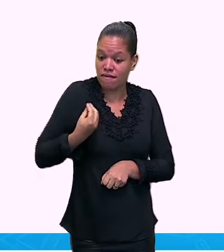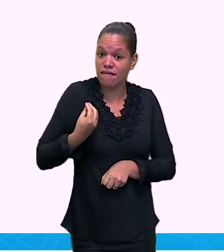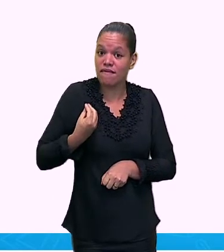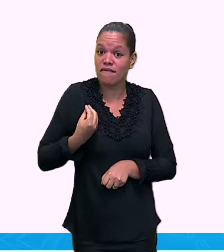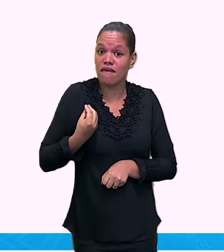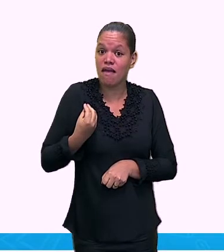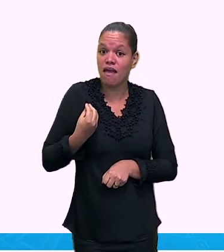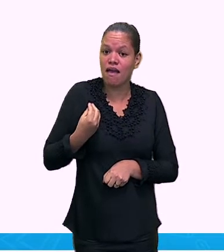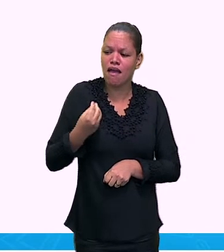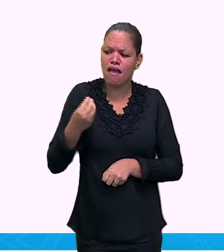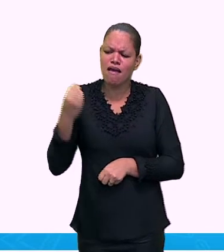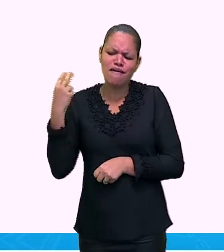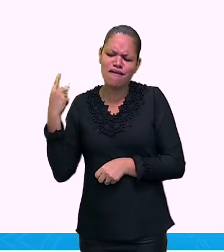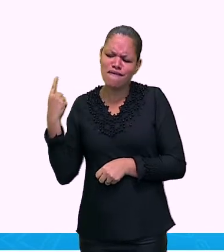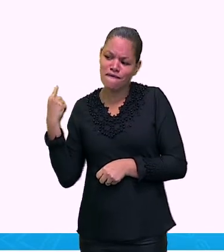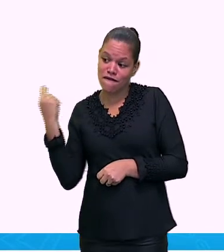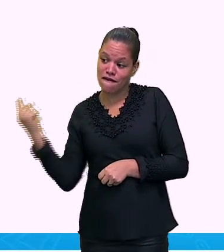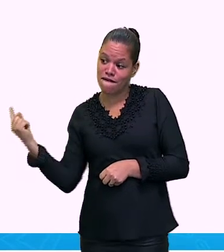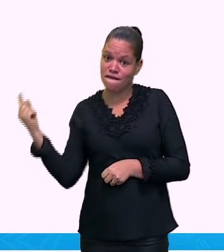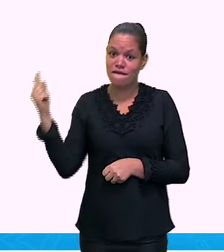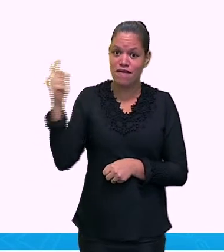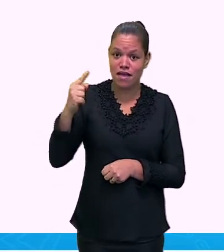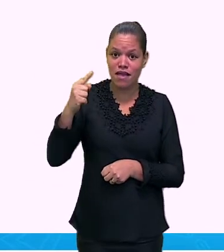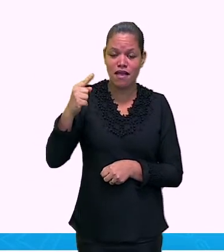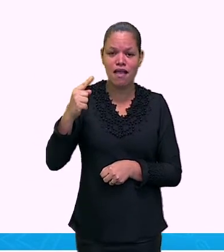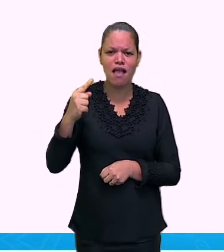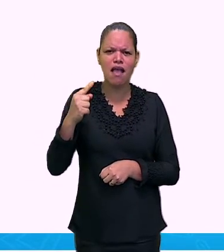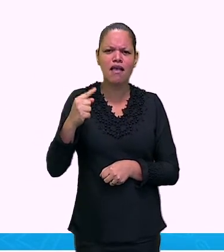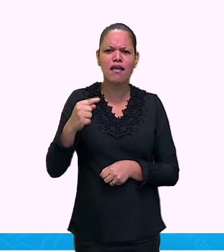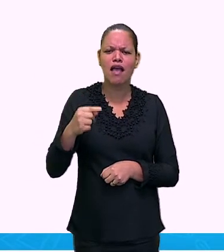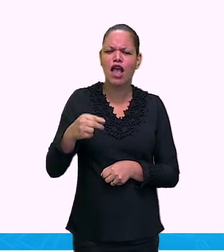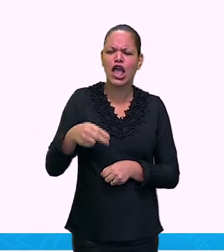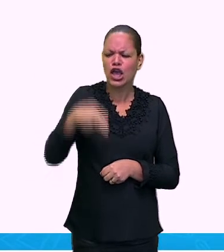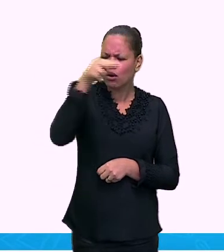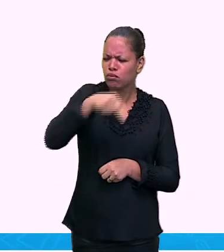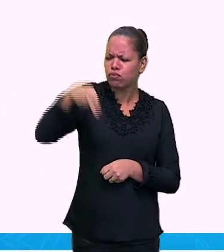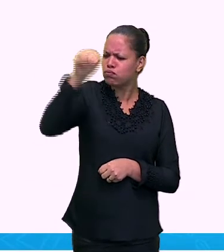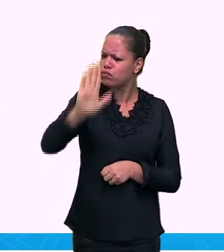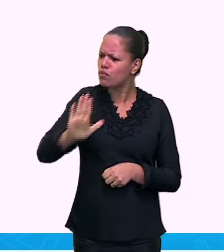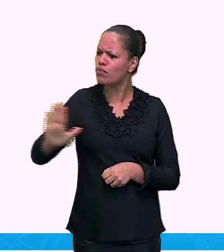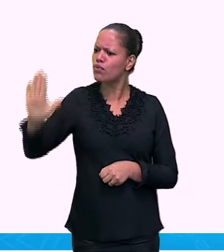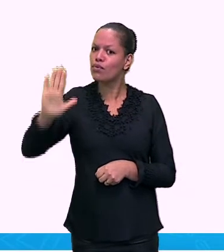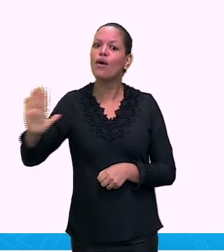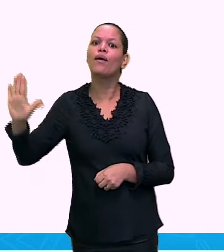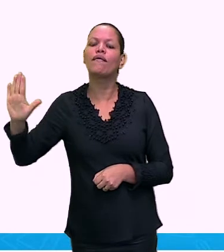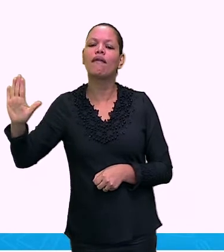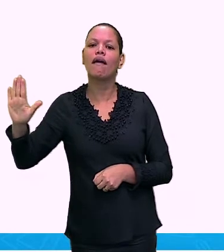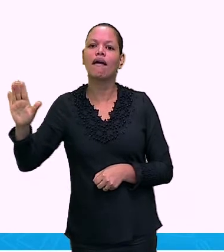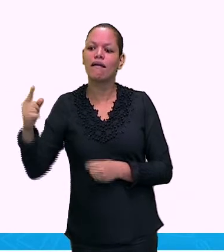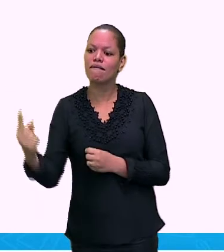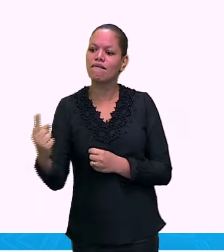Lá do nordeste, lá em cima, no mapa. E vieram parar aqui, pertinho de nós.